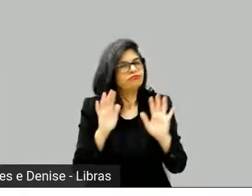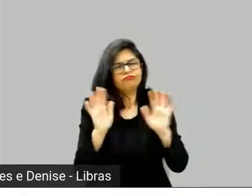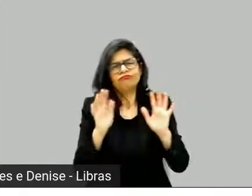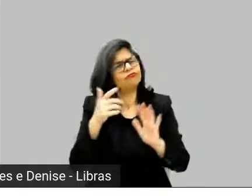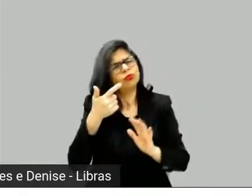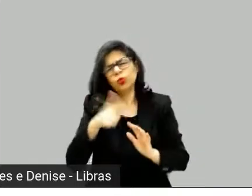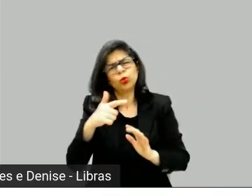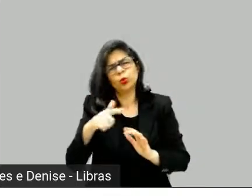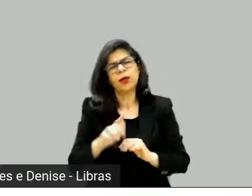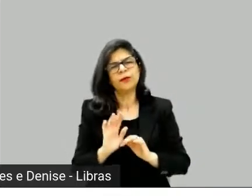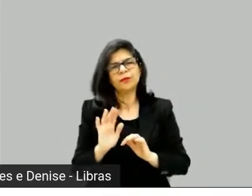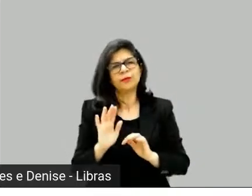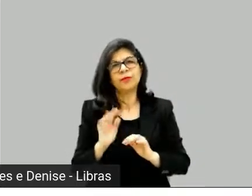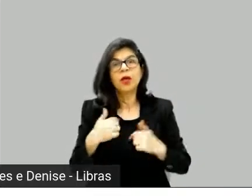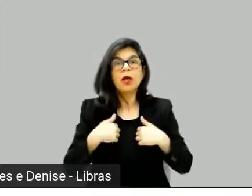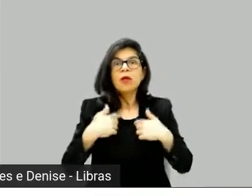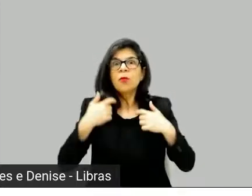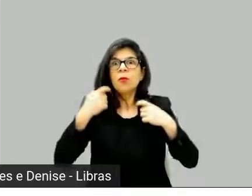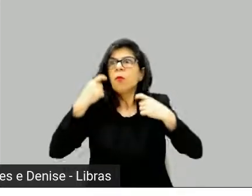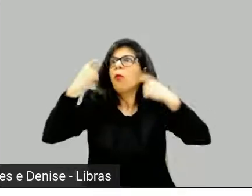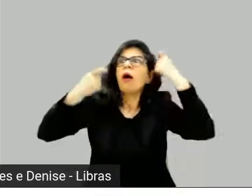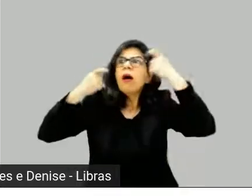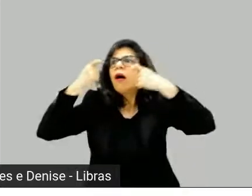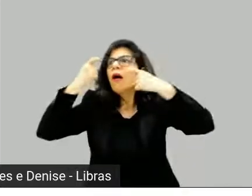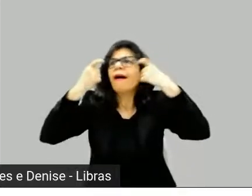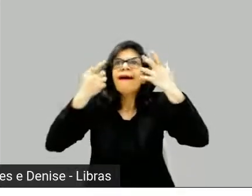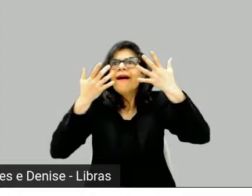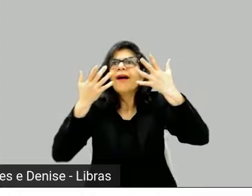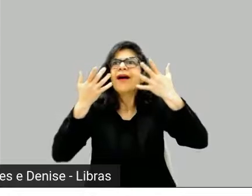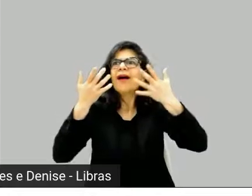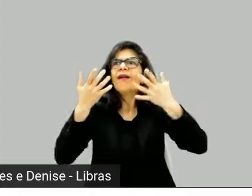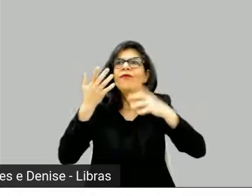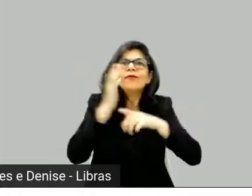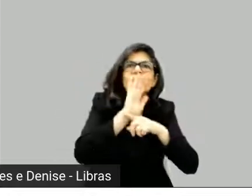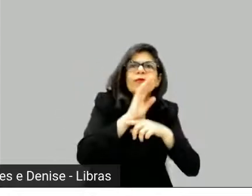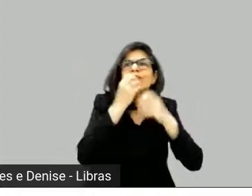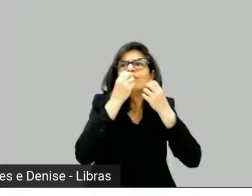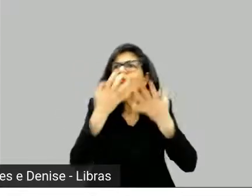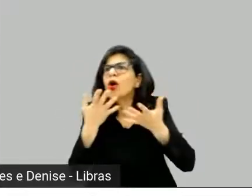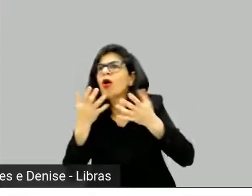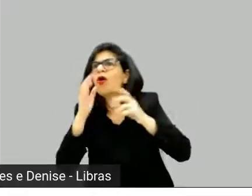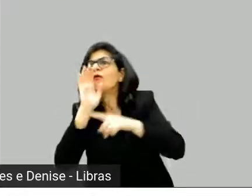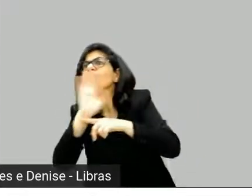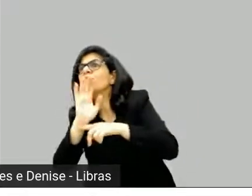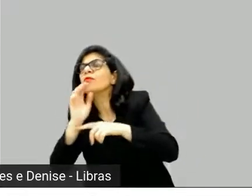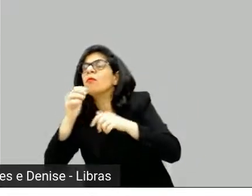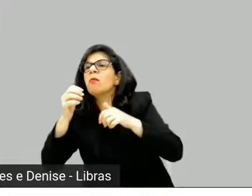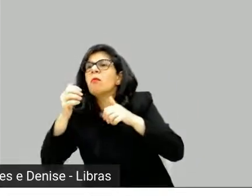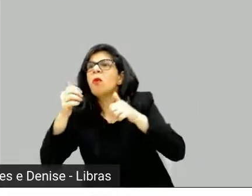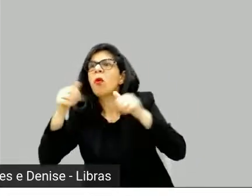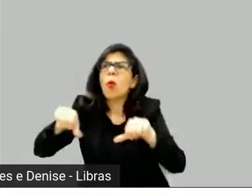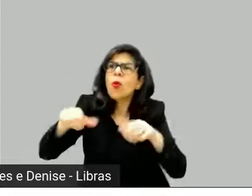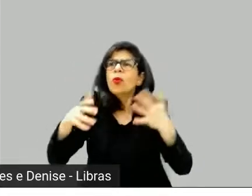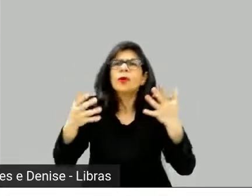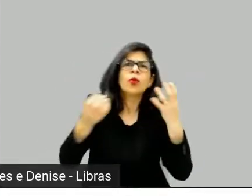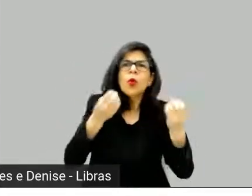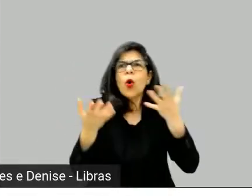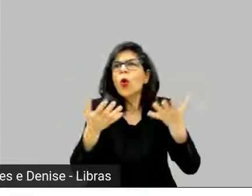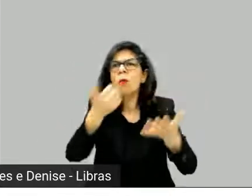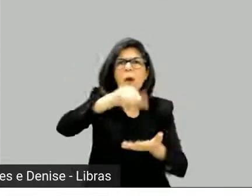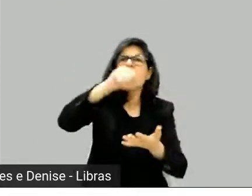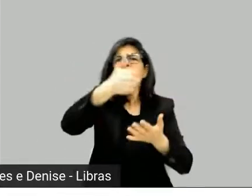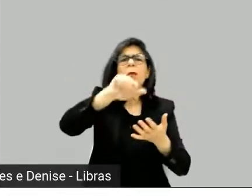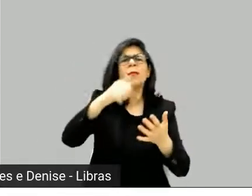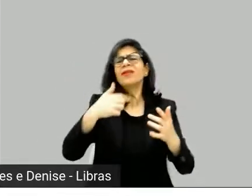Eu não tenho essa preocupação se vai ficar incrível, eu não fico com essa expectativa, eu